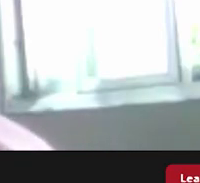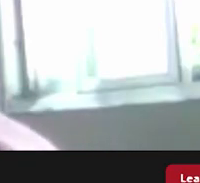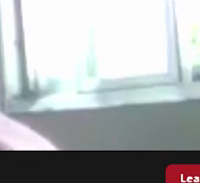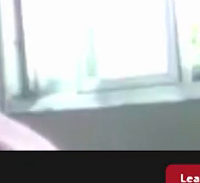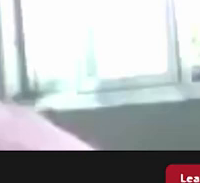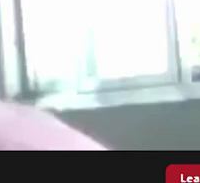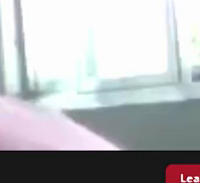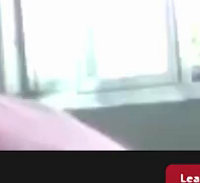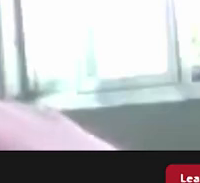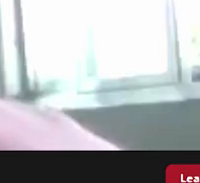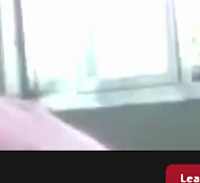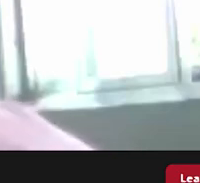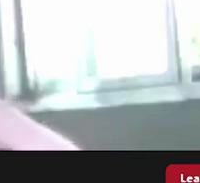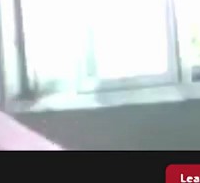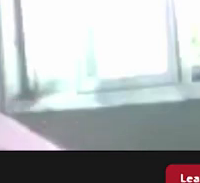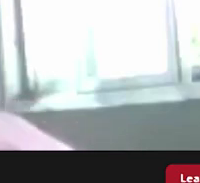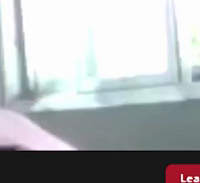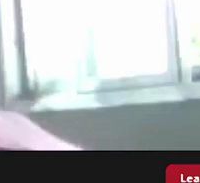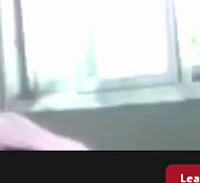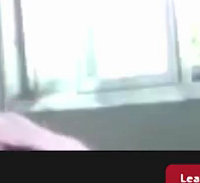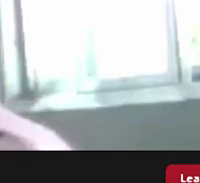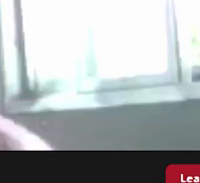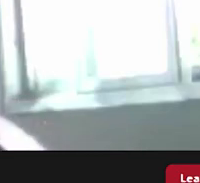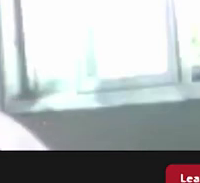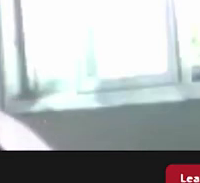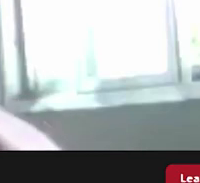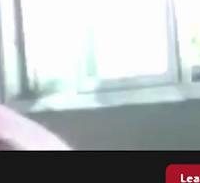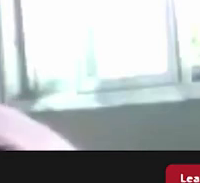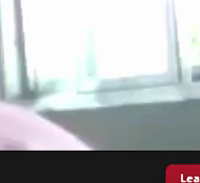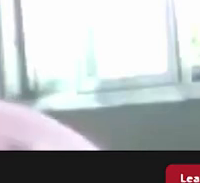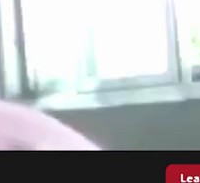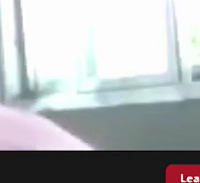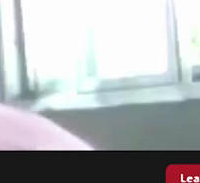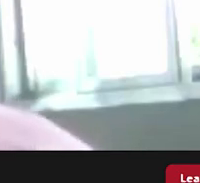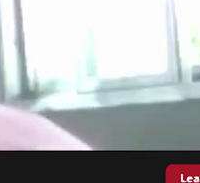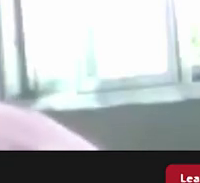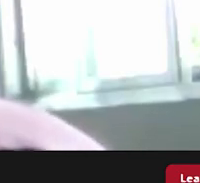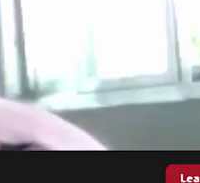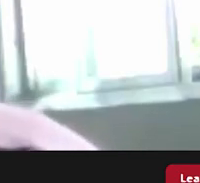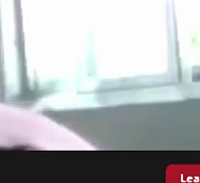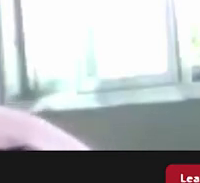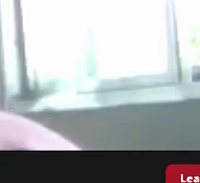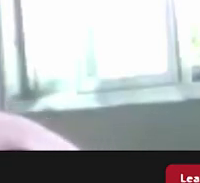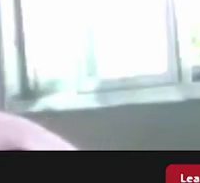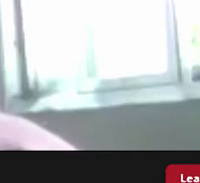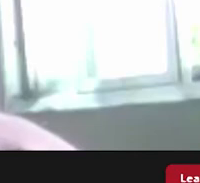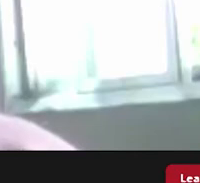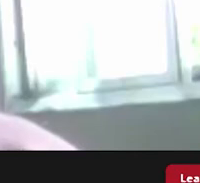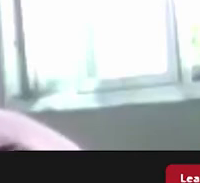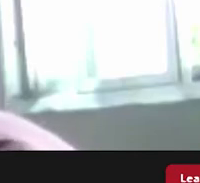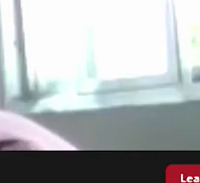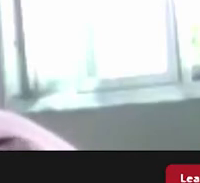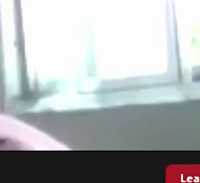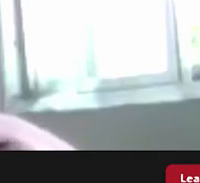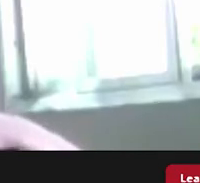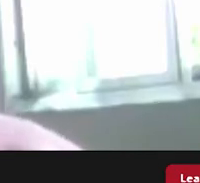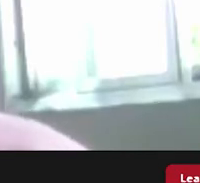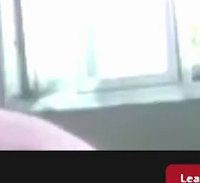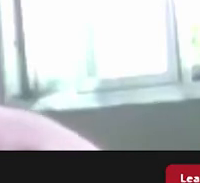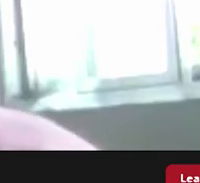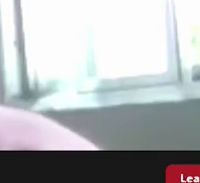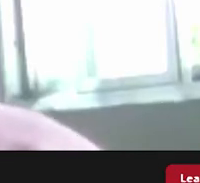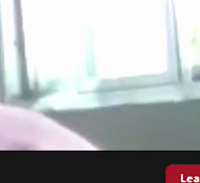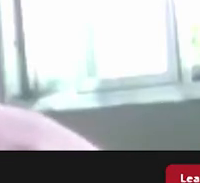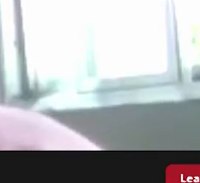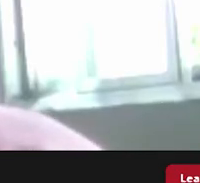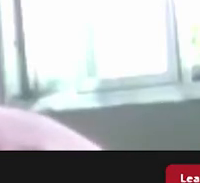eu acho que o projeto poderia começar no virtual é exemplo do que aconteceu do A Glória porque assim foram assim até o momento a